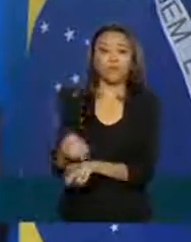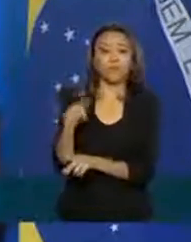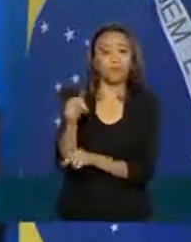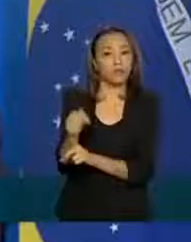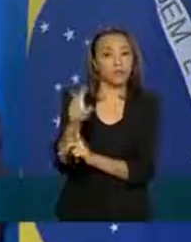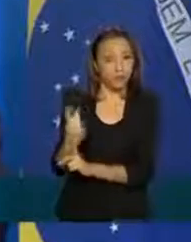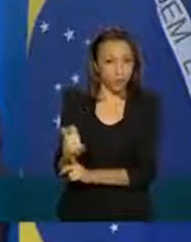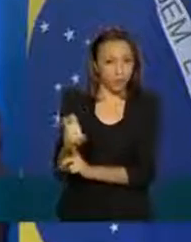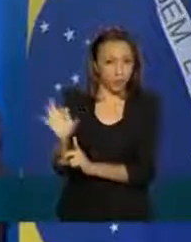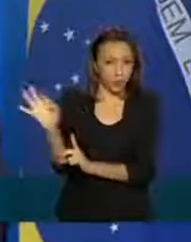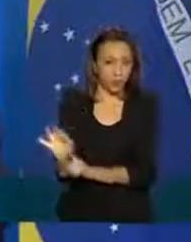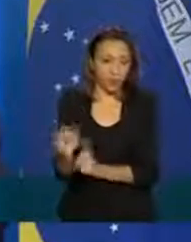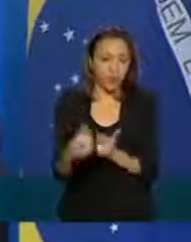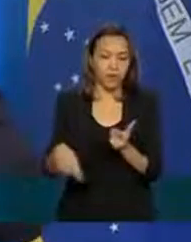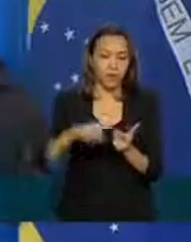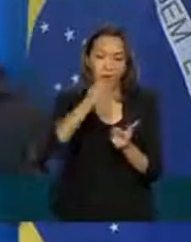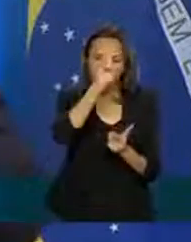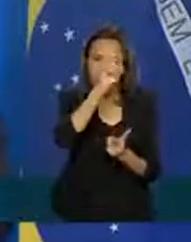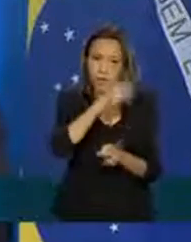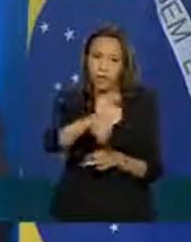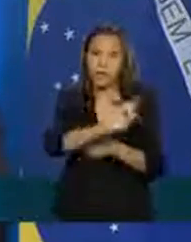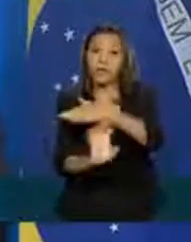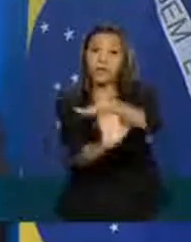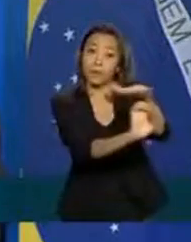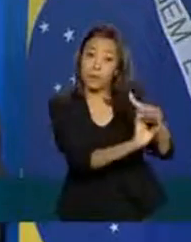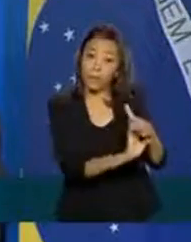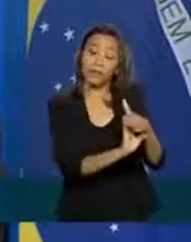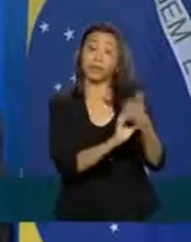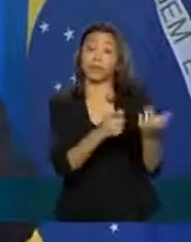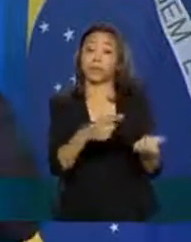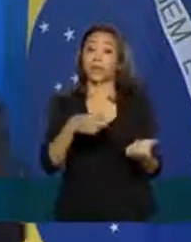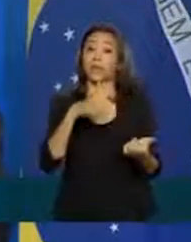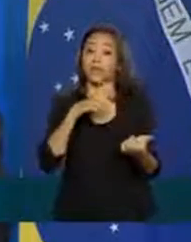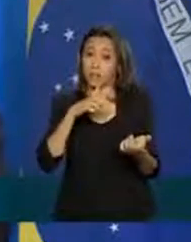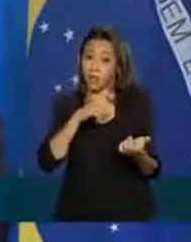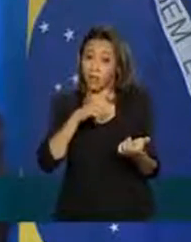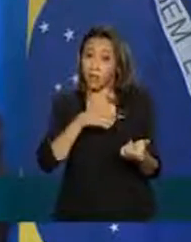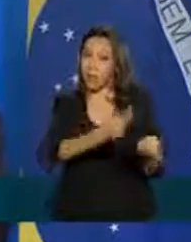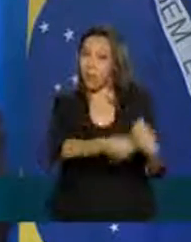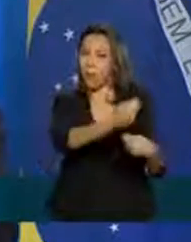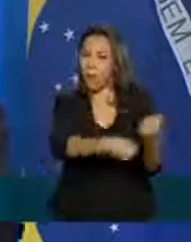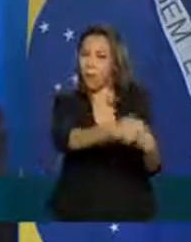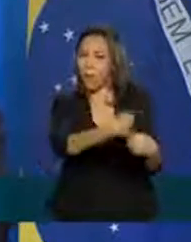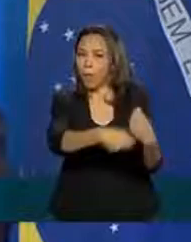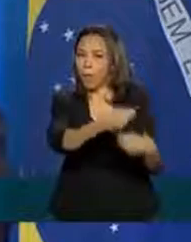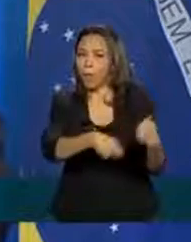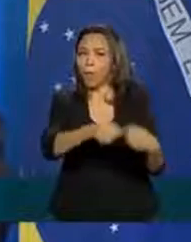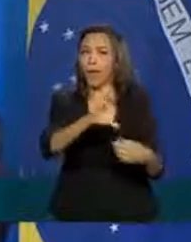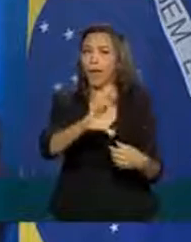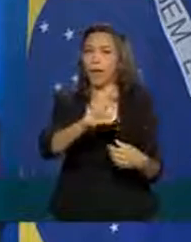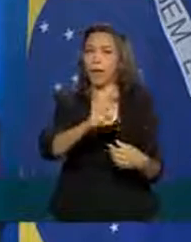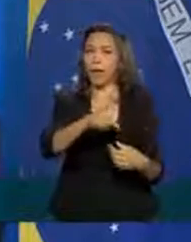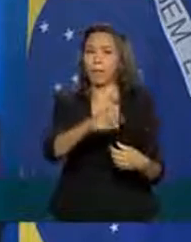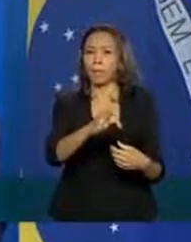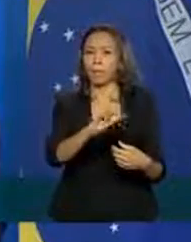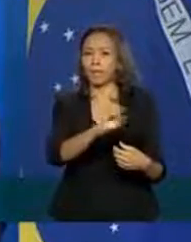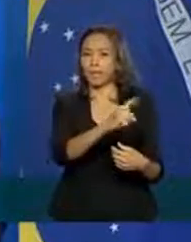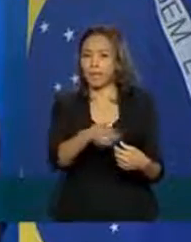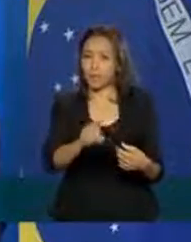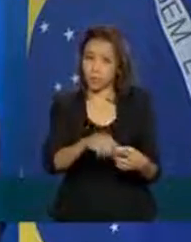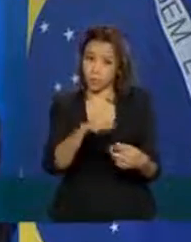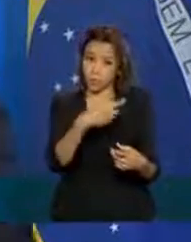Vale lembrar que empresas pequenas e médias, em geral, têm uma taxa de captação acima de 20%. Nós estamos falando de uma taxa de 3